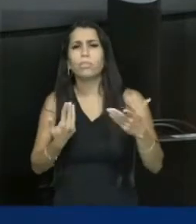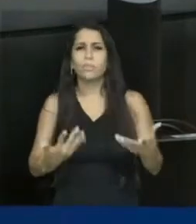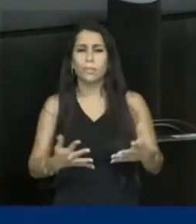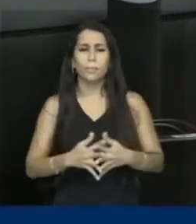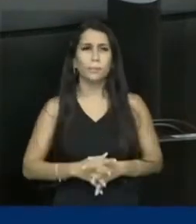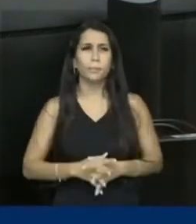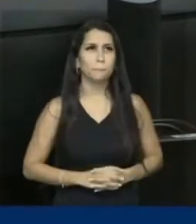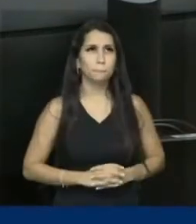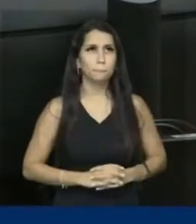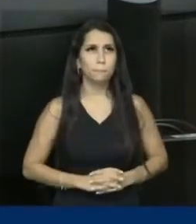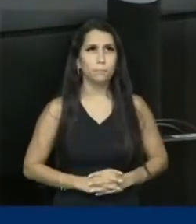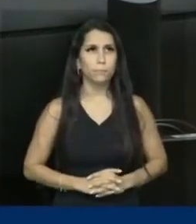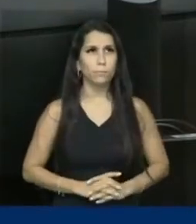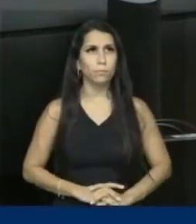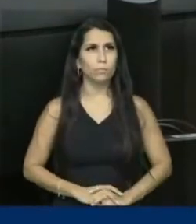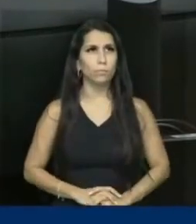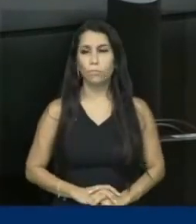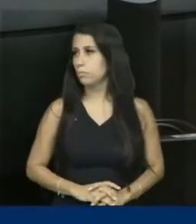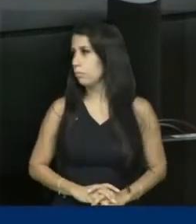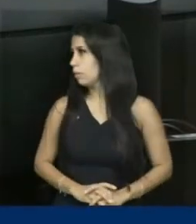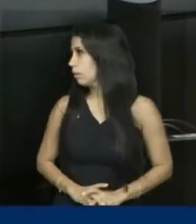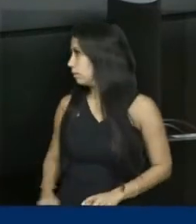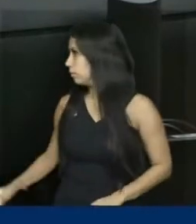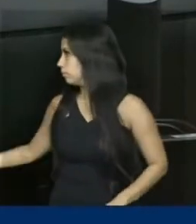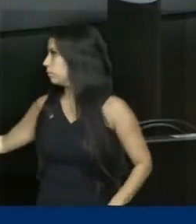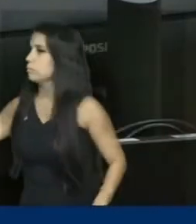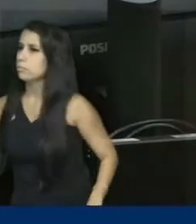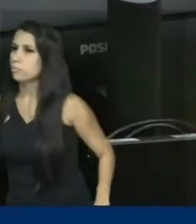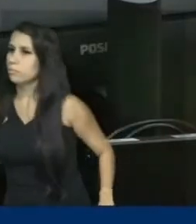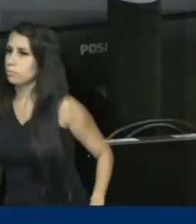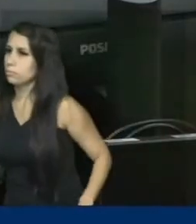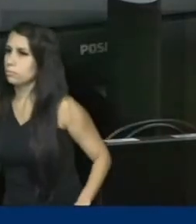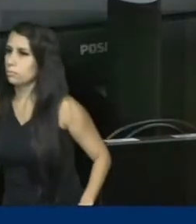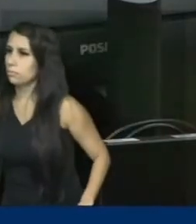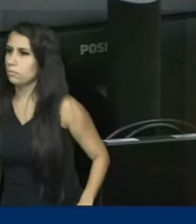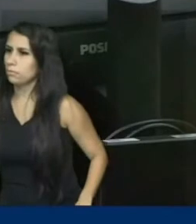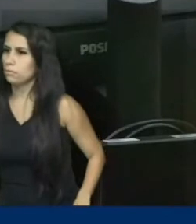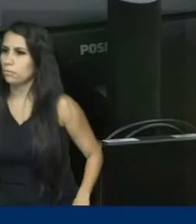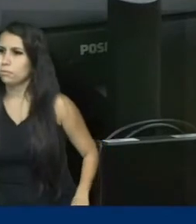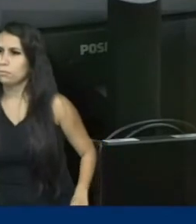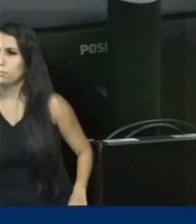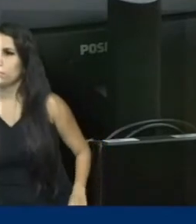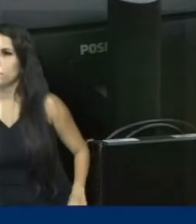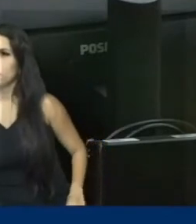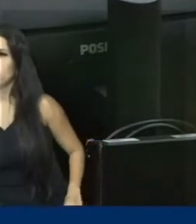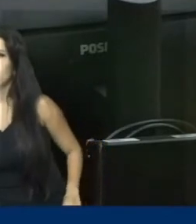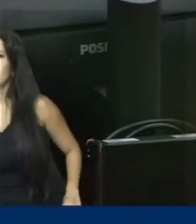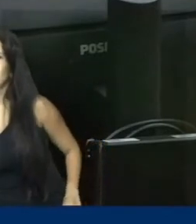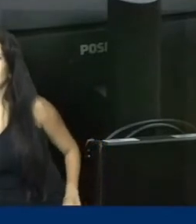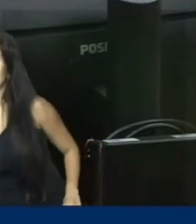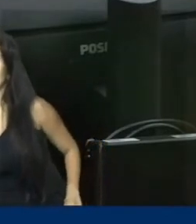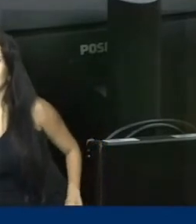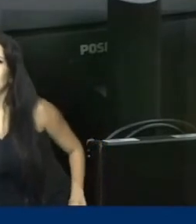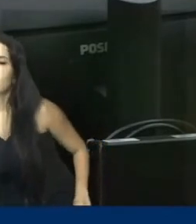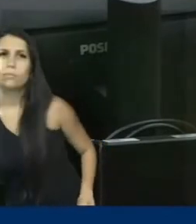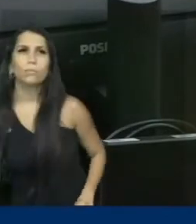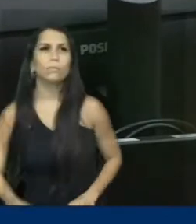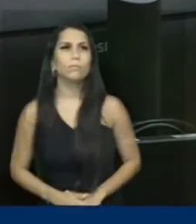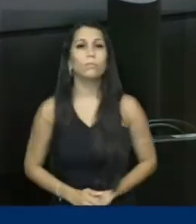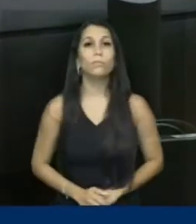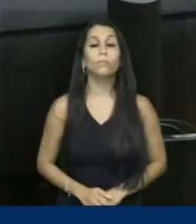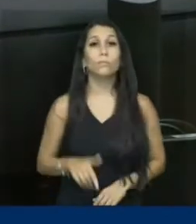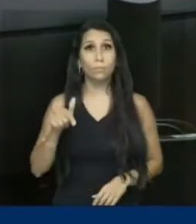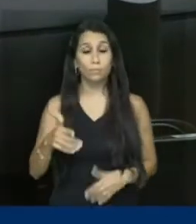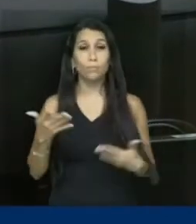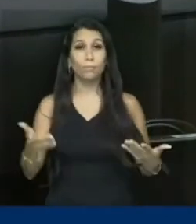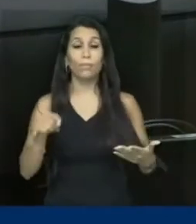história deste país. E temos uma convicção de que as discriminações se retroalimentam, alimentam uma sociedade